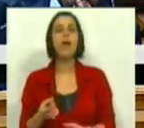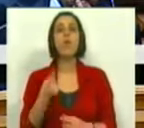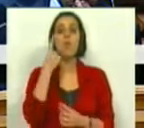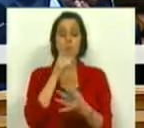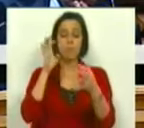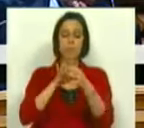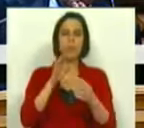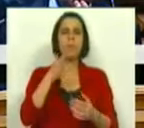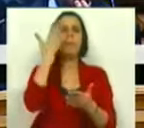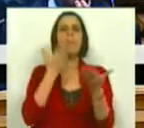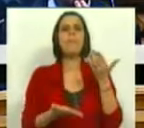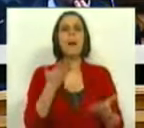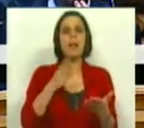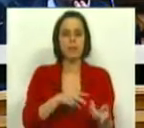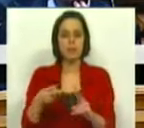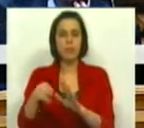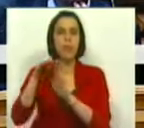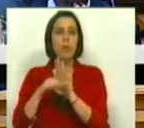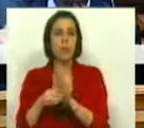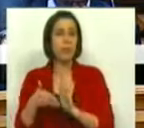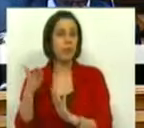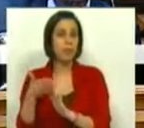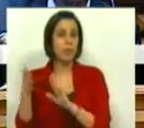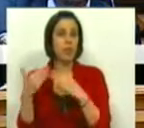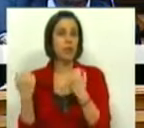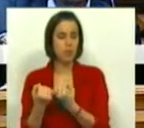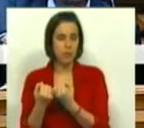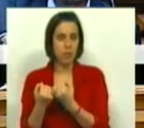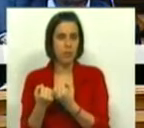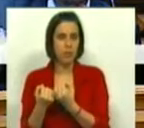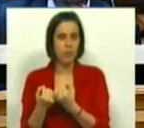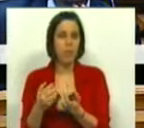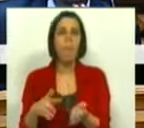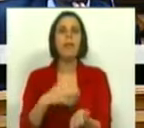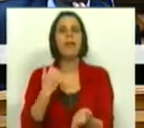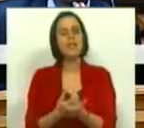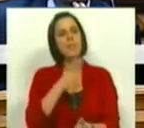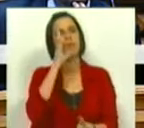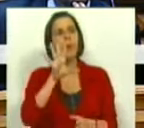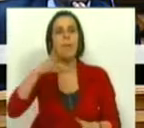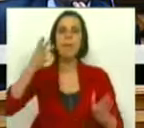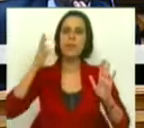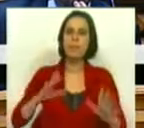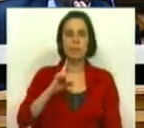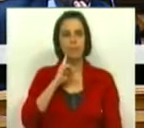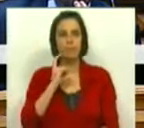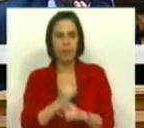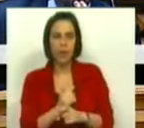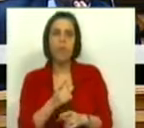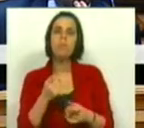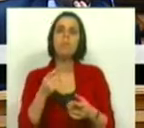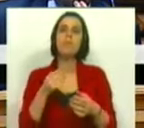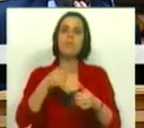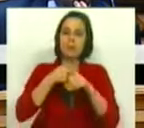relativamente a um primeiro balanço da execução do programa de emergência social. sempre dissemos que o país precisa de rigor e